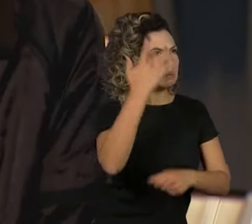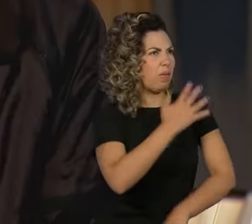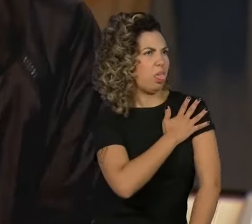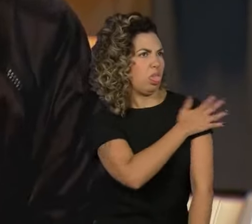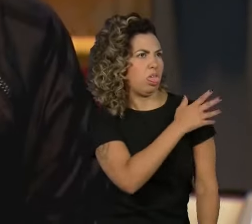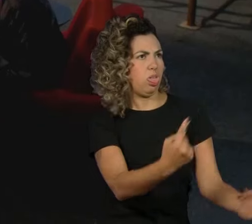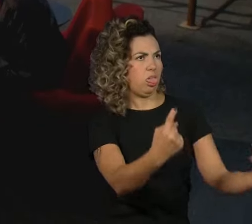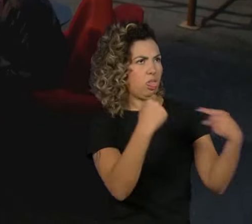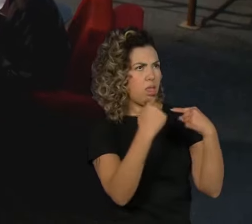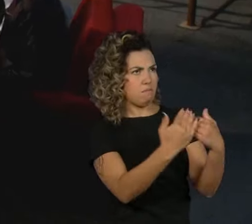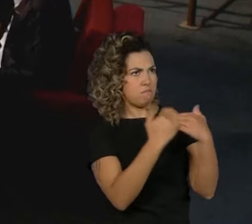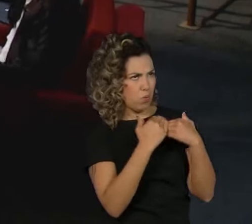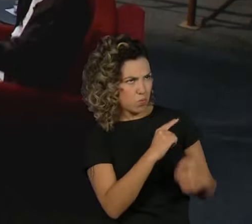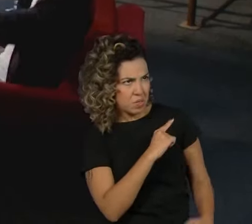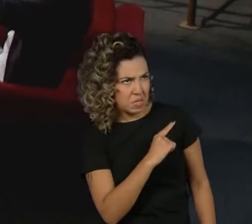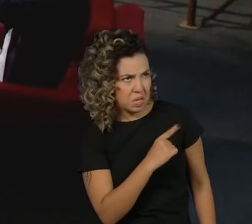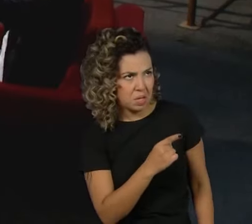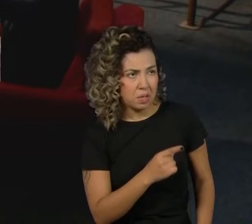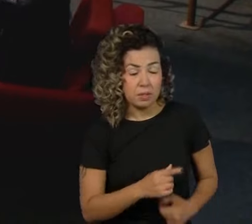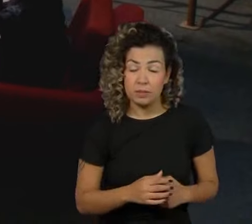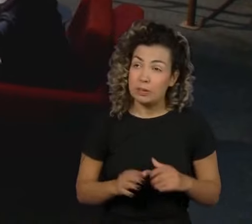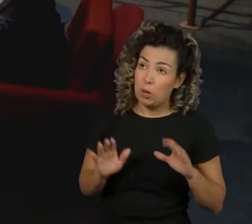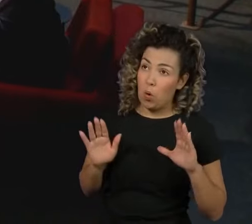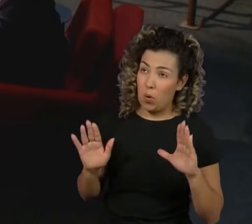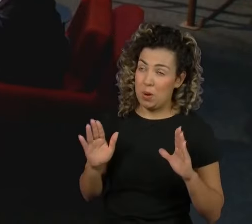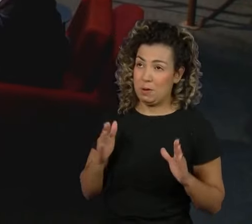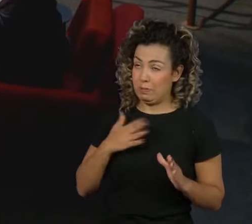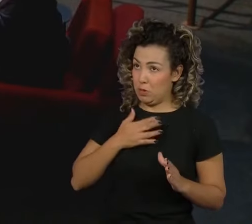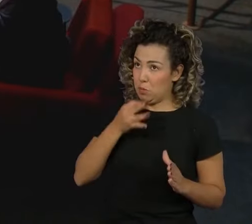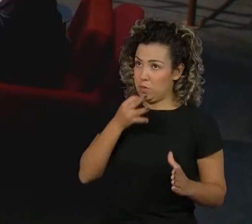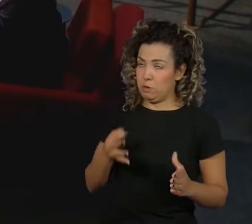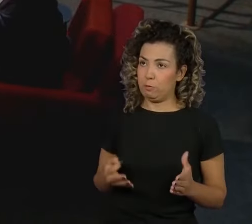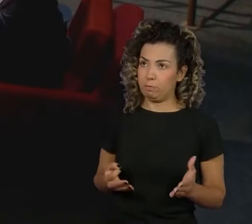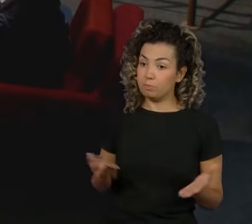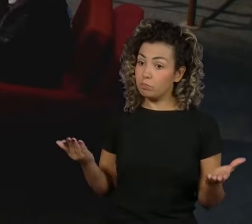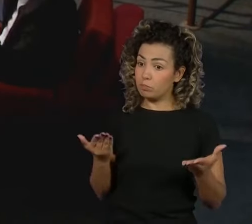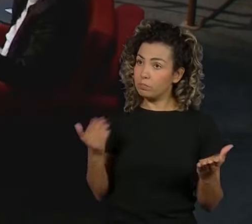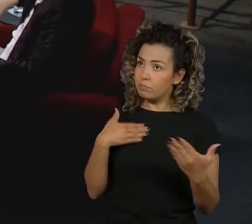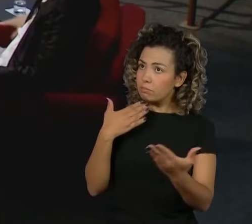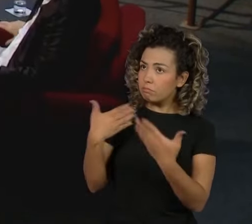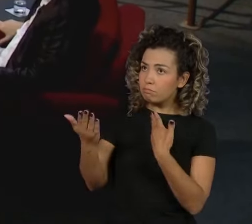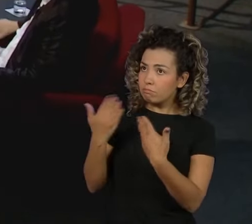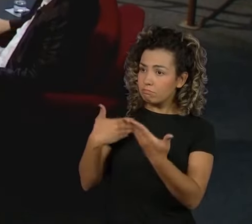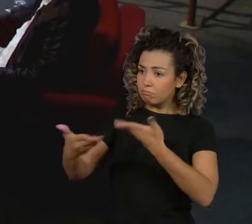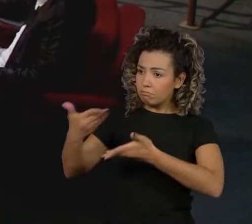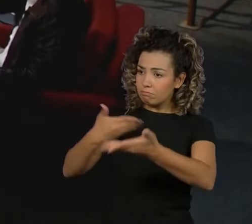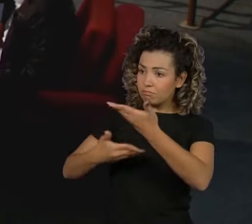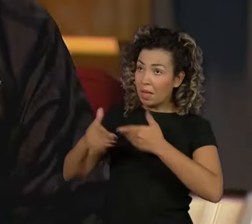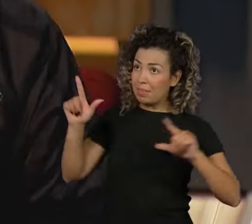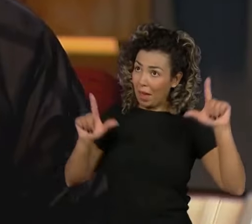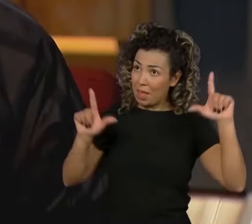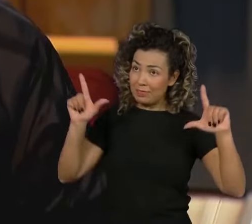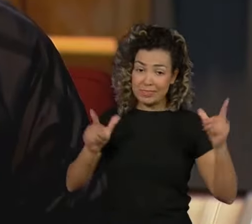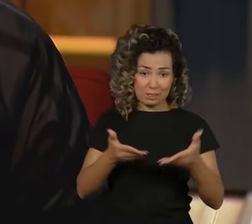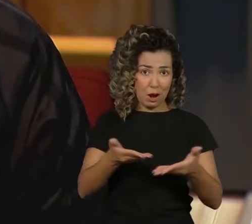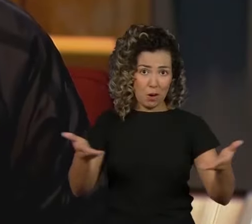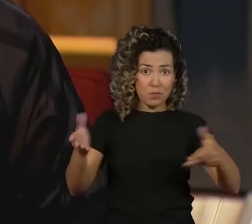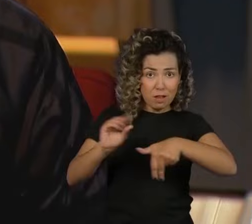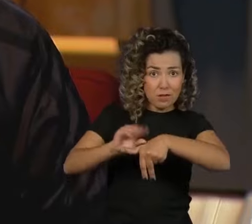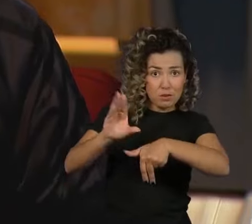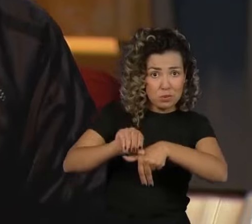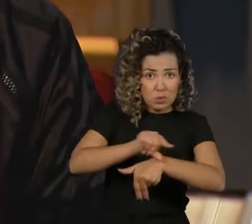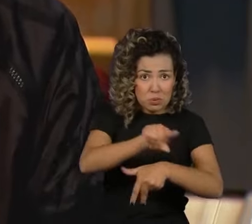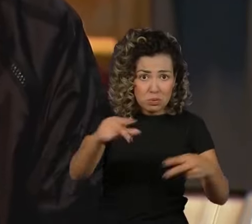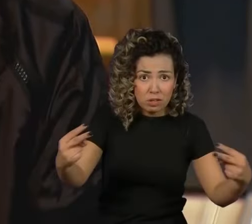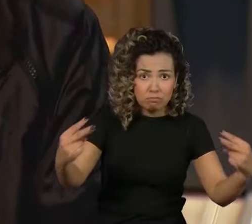aqui conversando com você, numa rede aberta, pública. O que eu falar aqui para você,